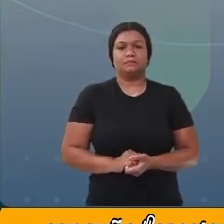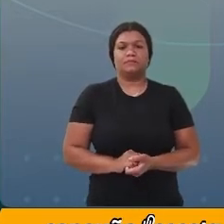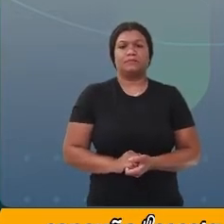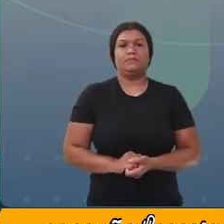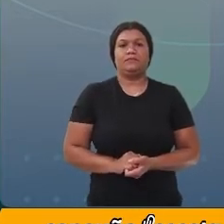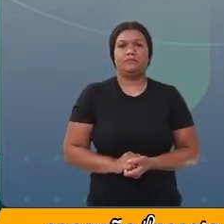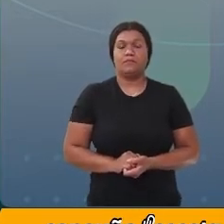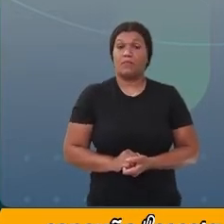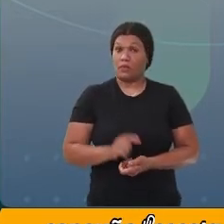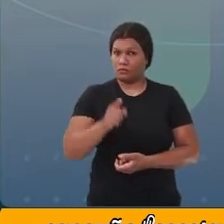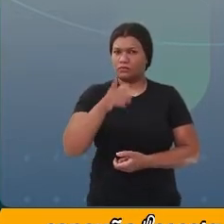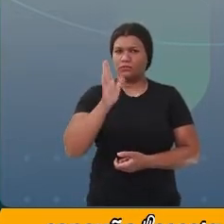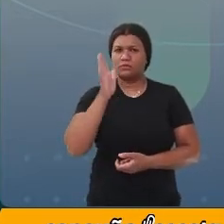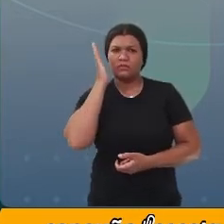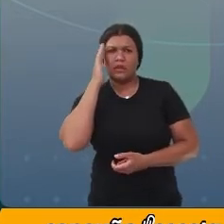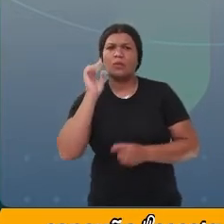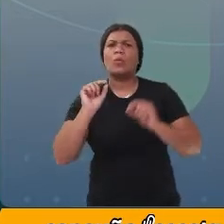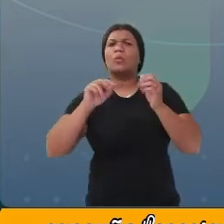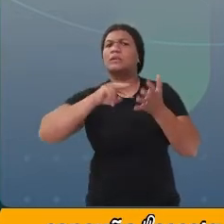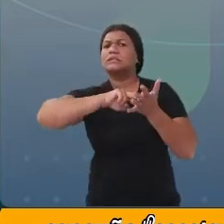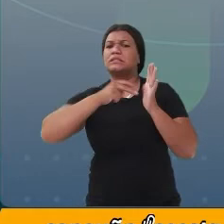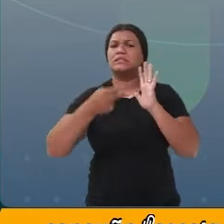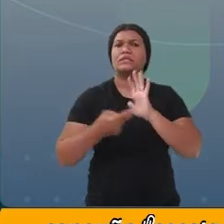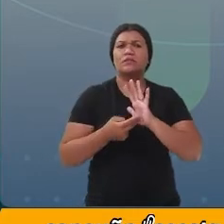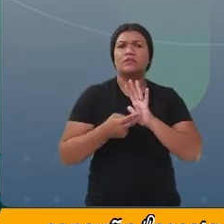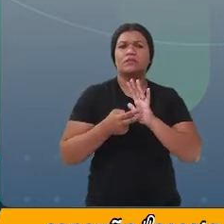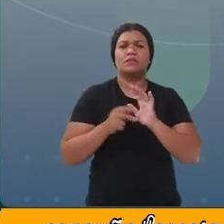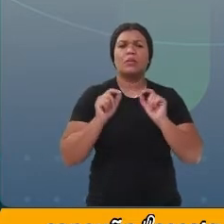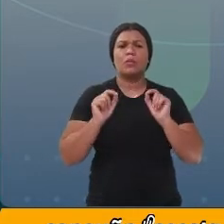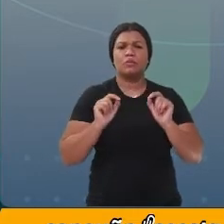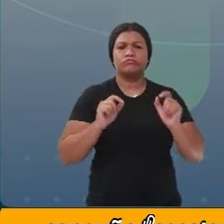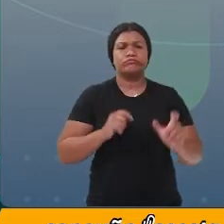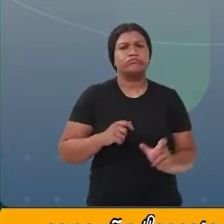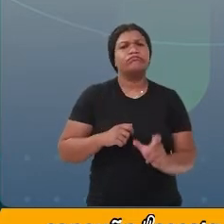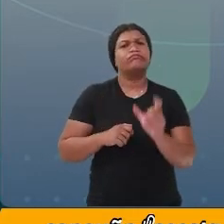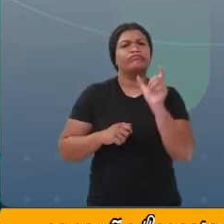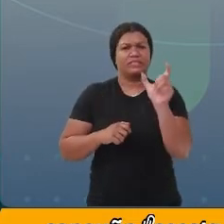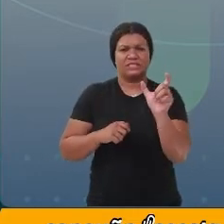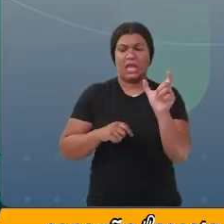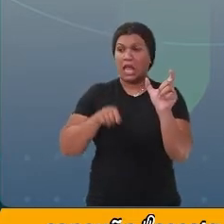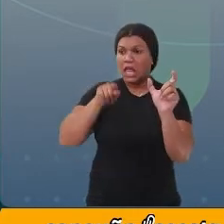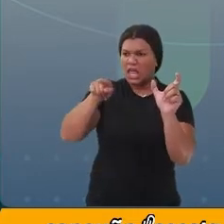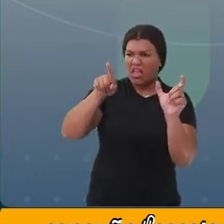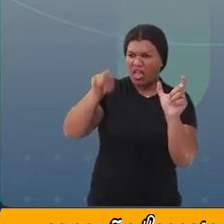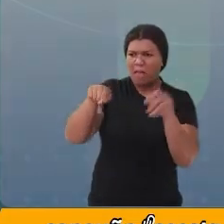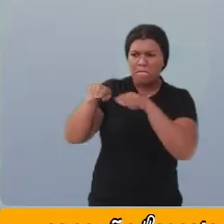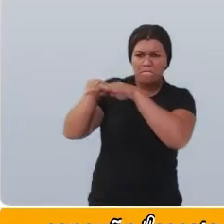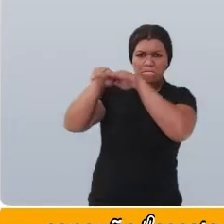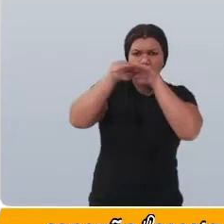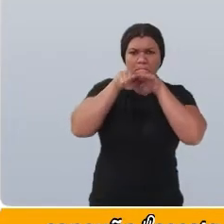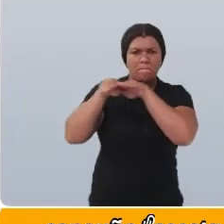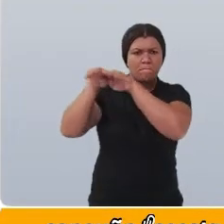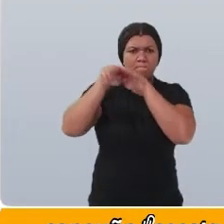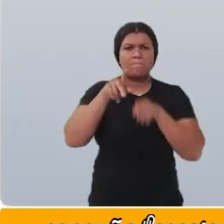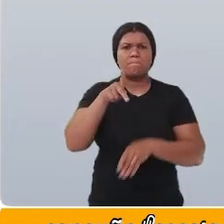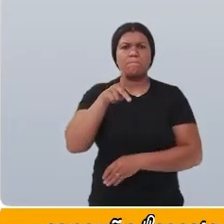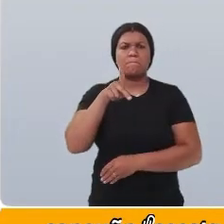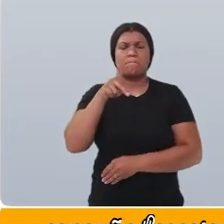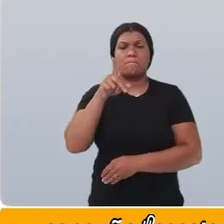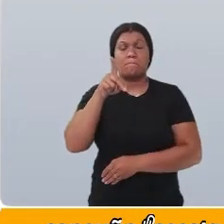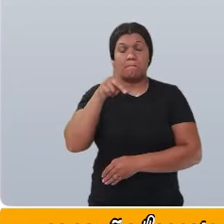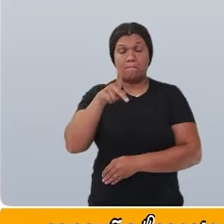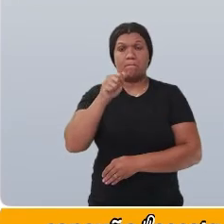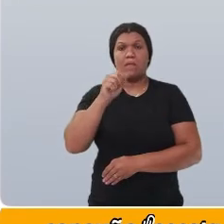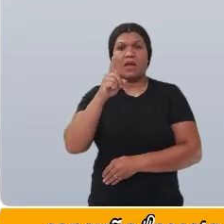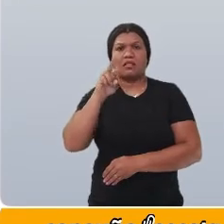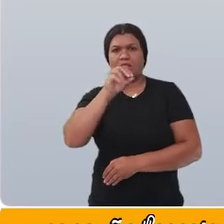Você sabe o que quer dizer a expressão? Isso tem um padrão? Já ouviu isso em outro